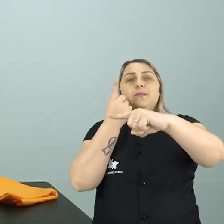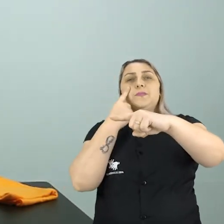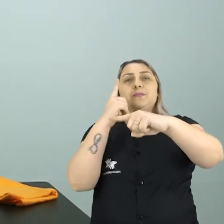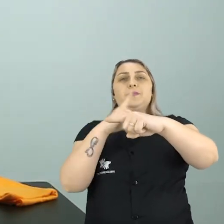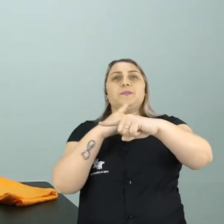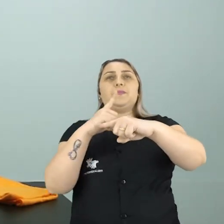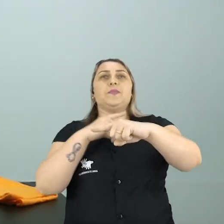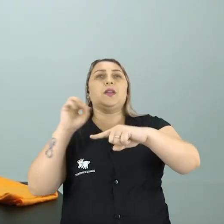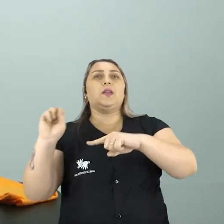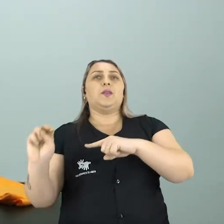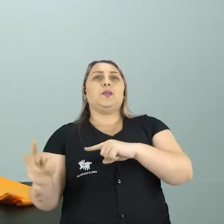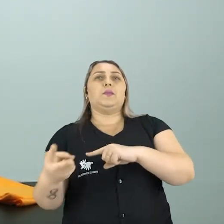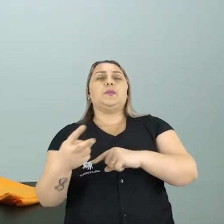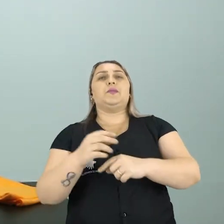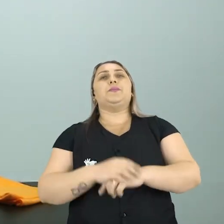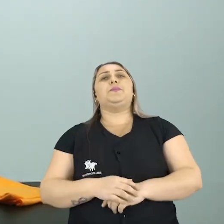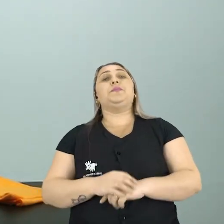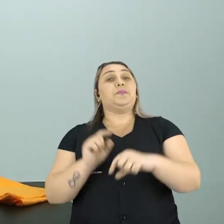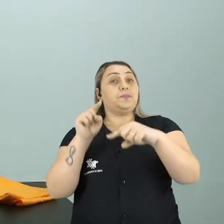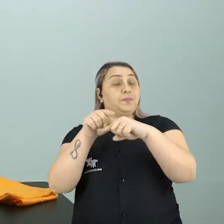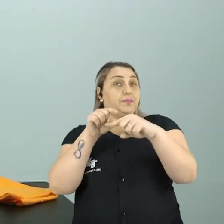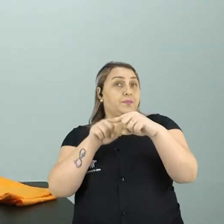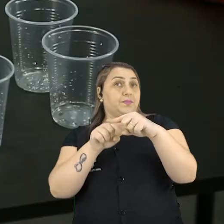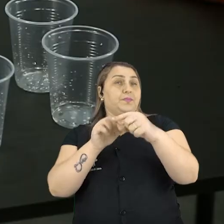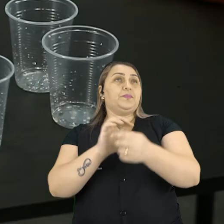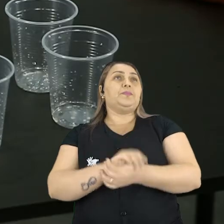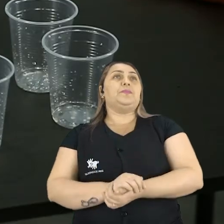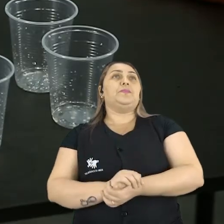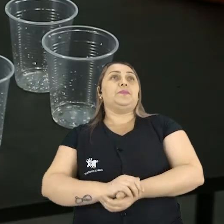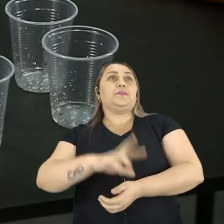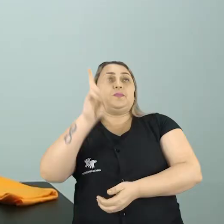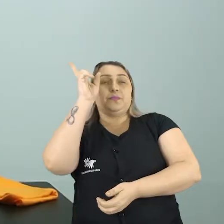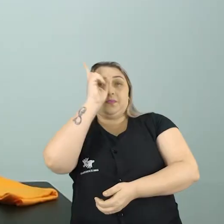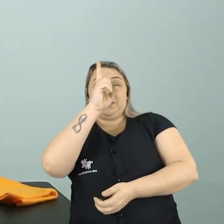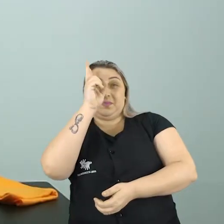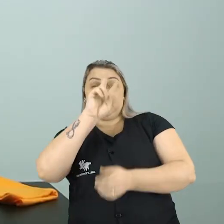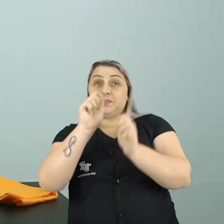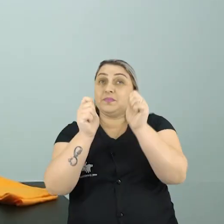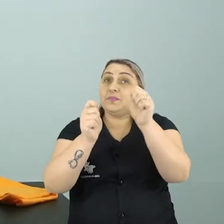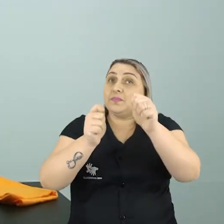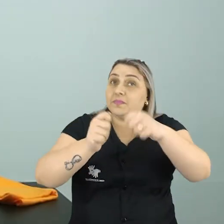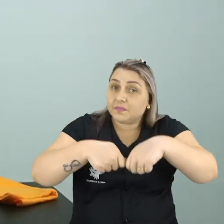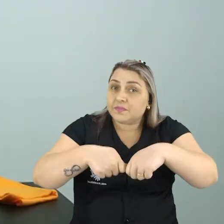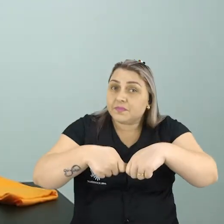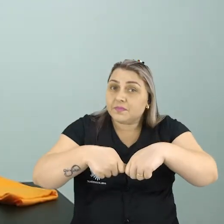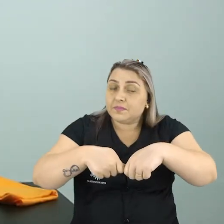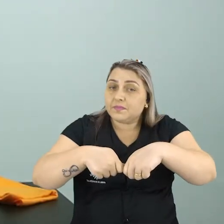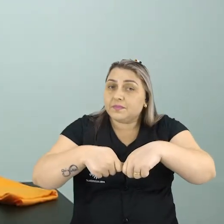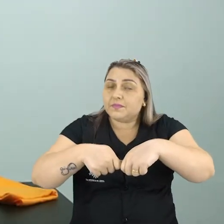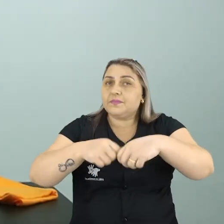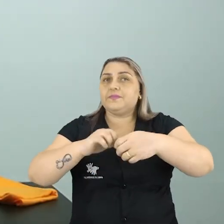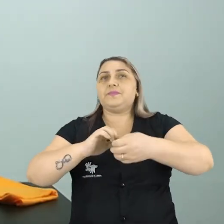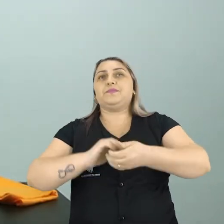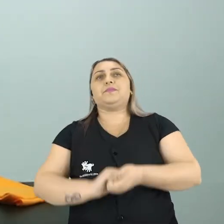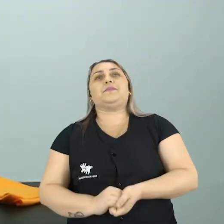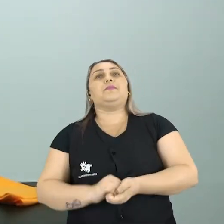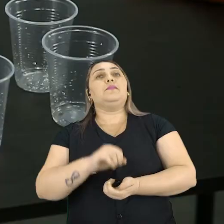eu tenho 2.000 ml Vamos dividir Lembrando que ele tem a capacidade para